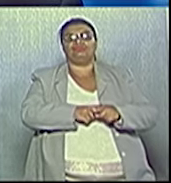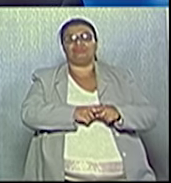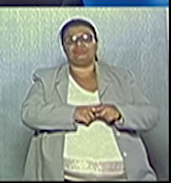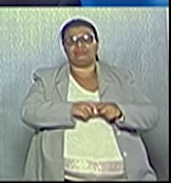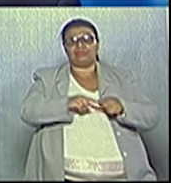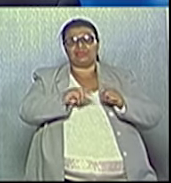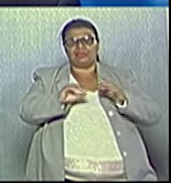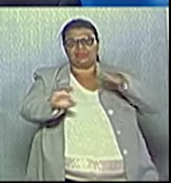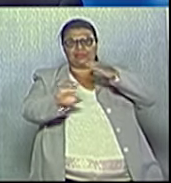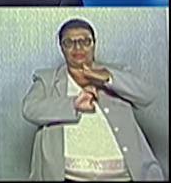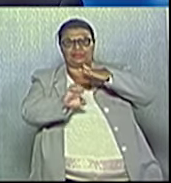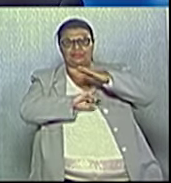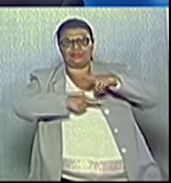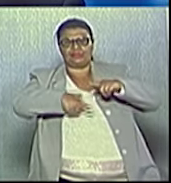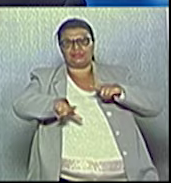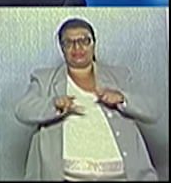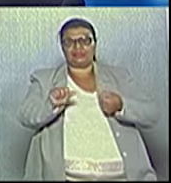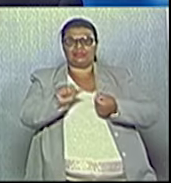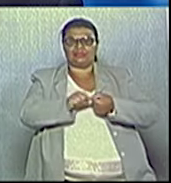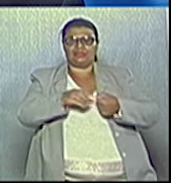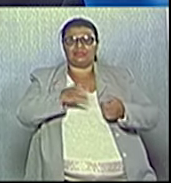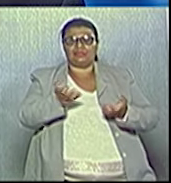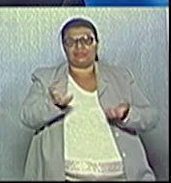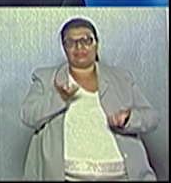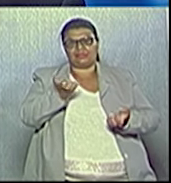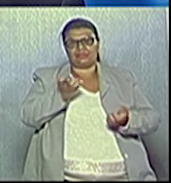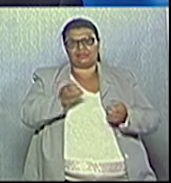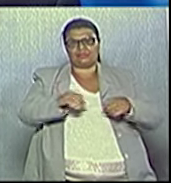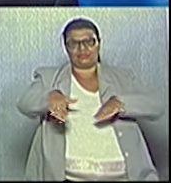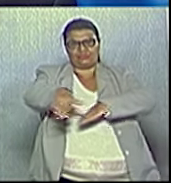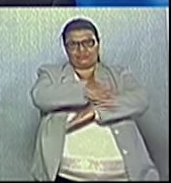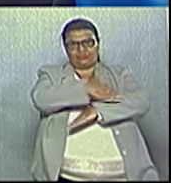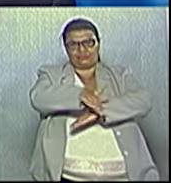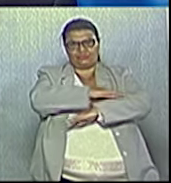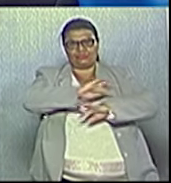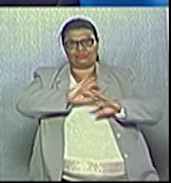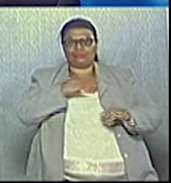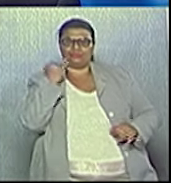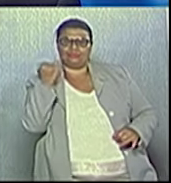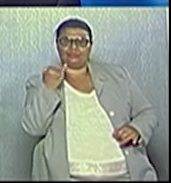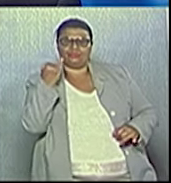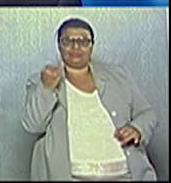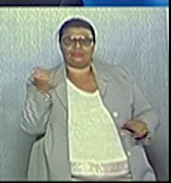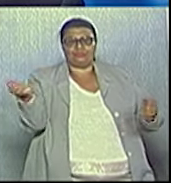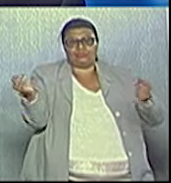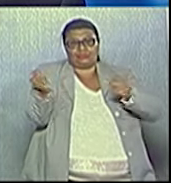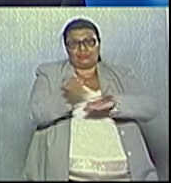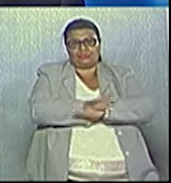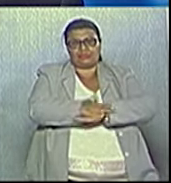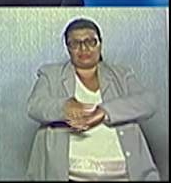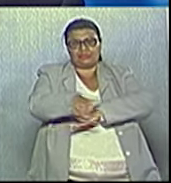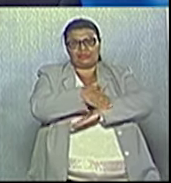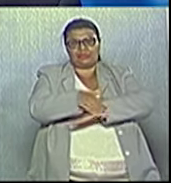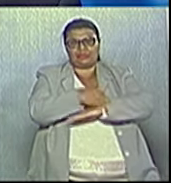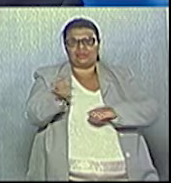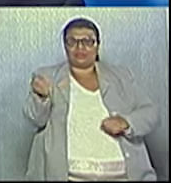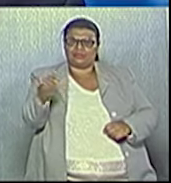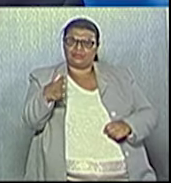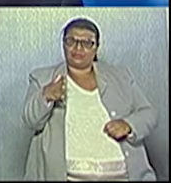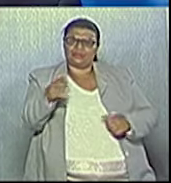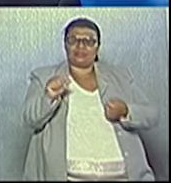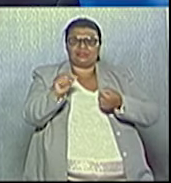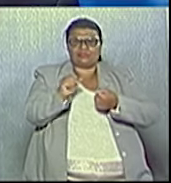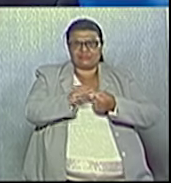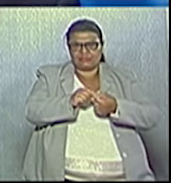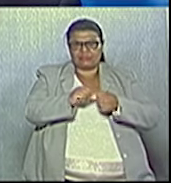Sebrace e de outras empresas. Quero fazer outras vias importantes. Terminamos a José Teodoro de Siqueira. E eu quero continuar a Olinda